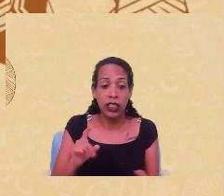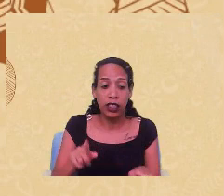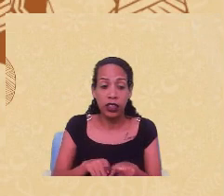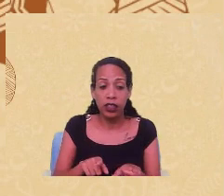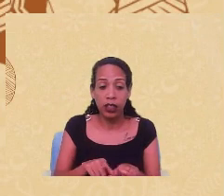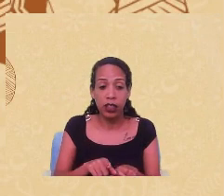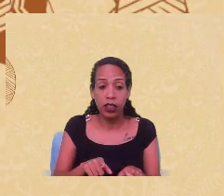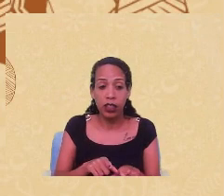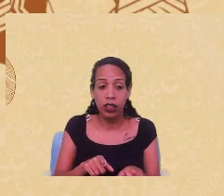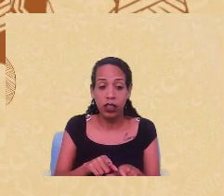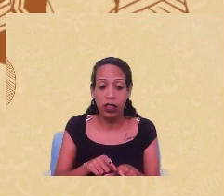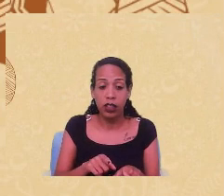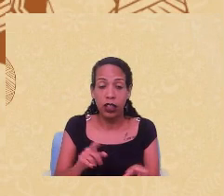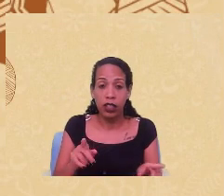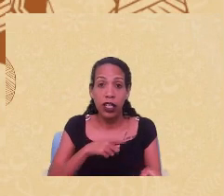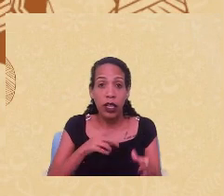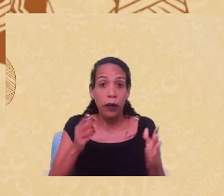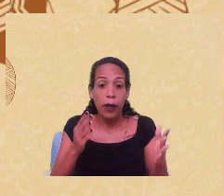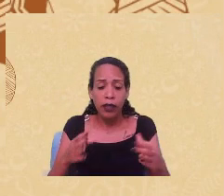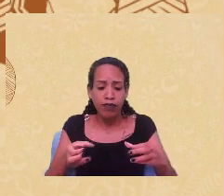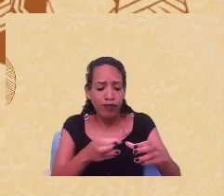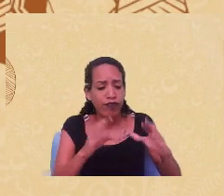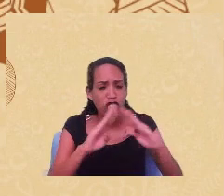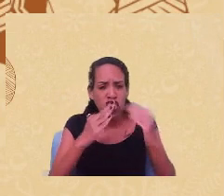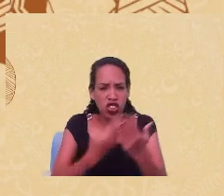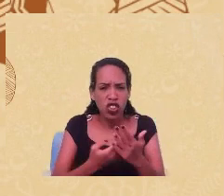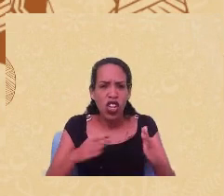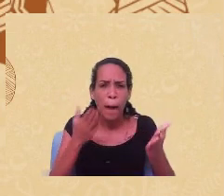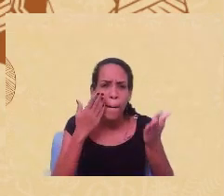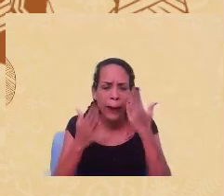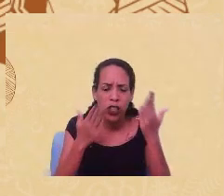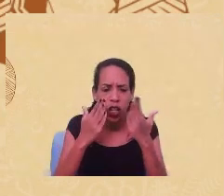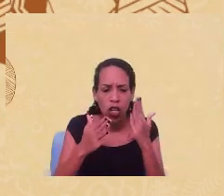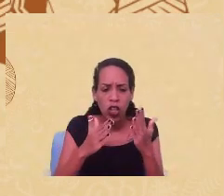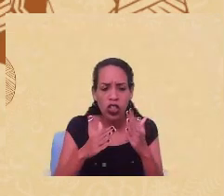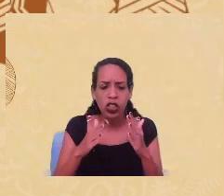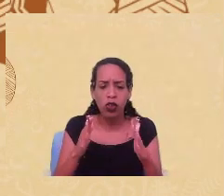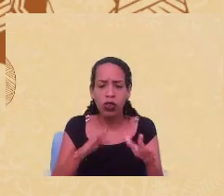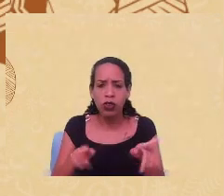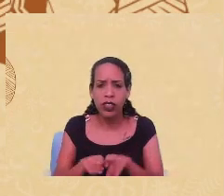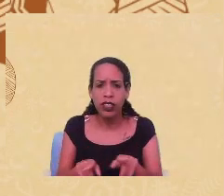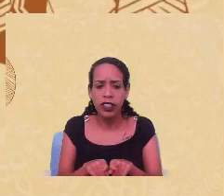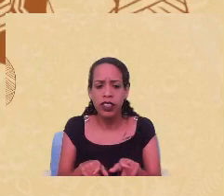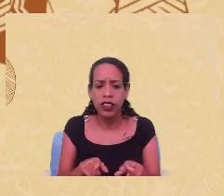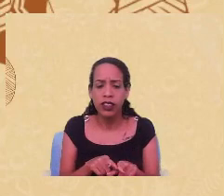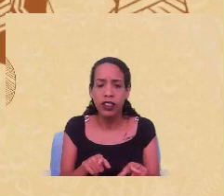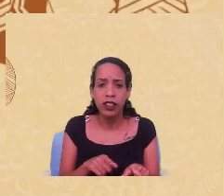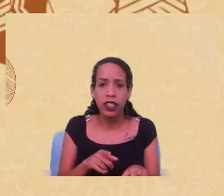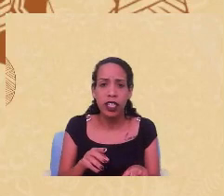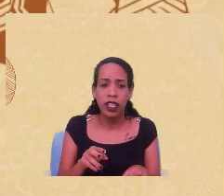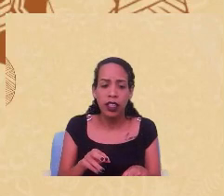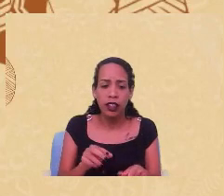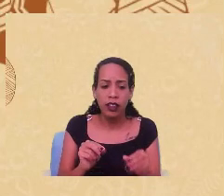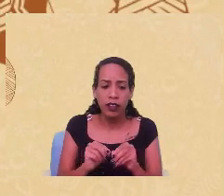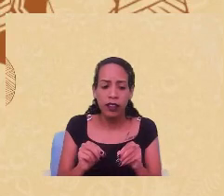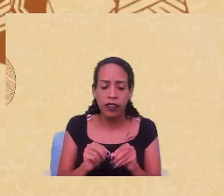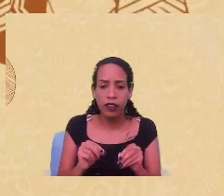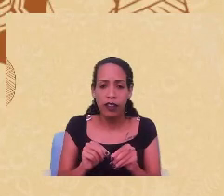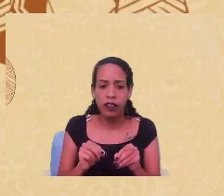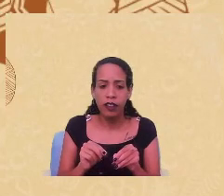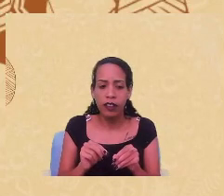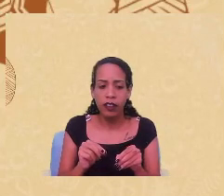para as instituições psicológicas, para as instituições que se compreendem reformistas, em especial